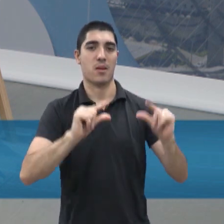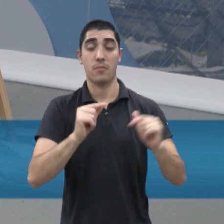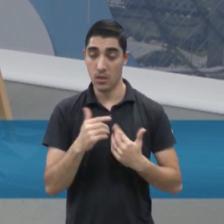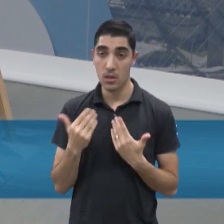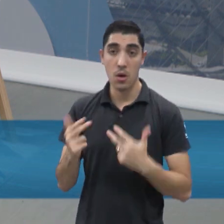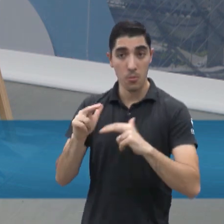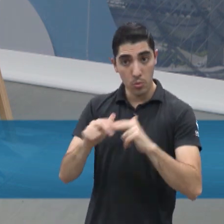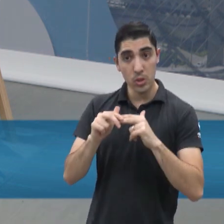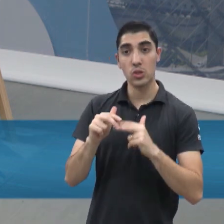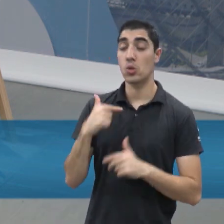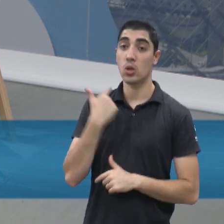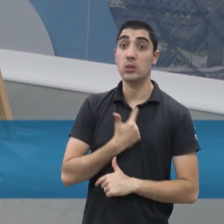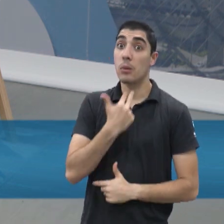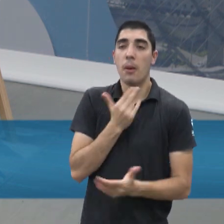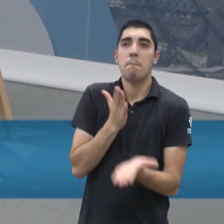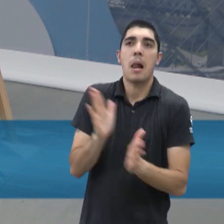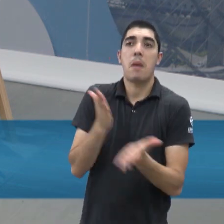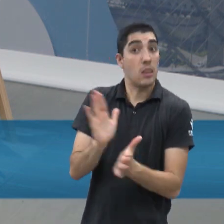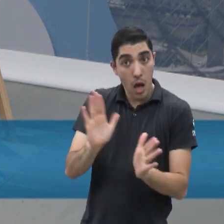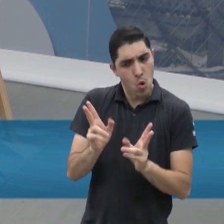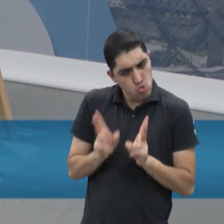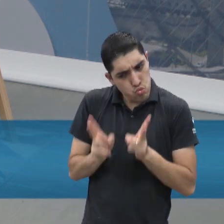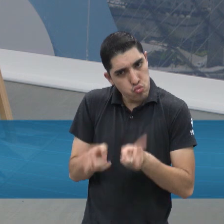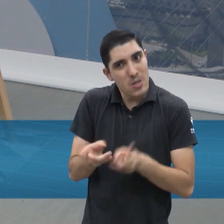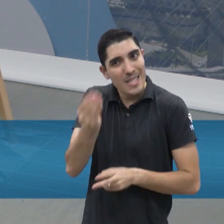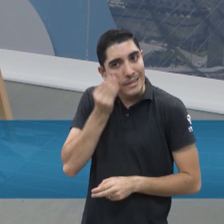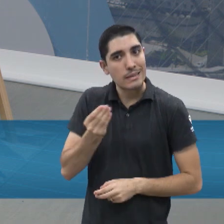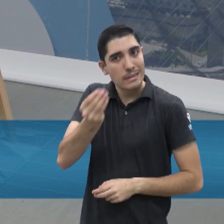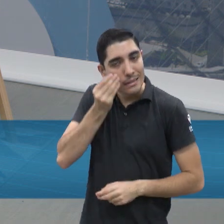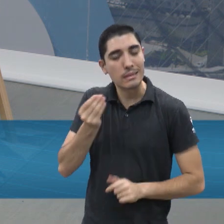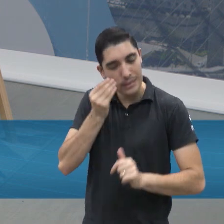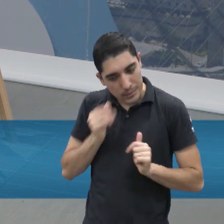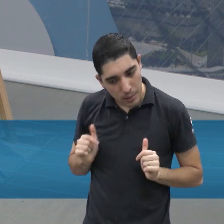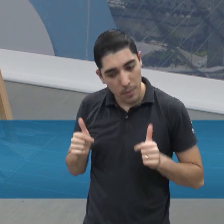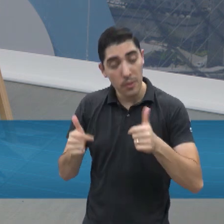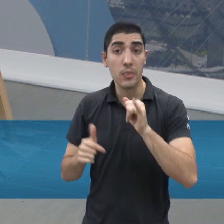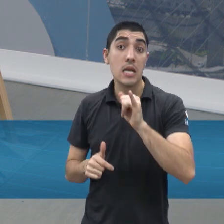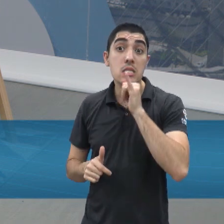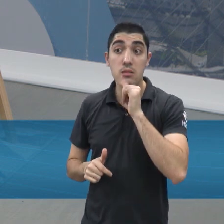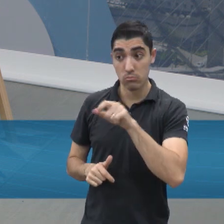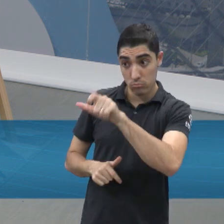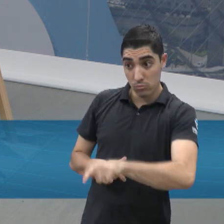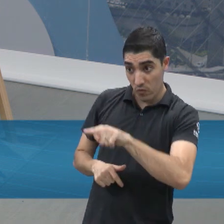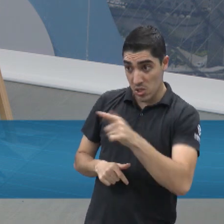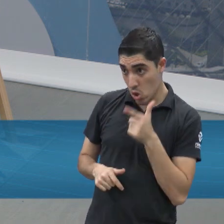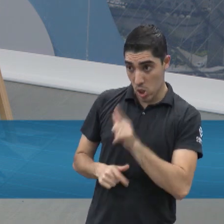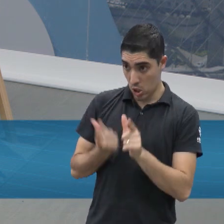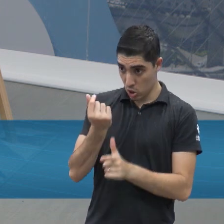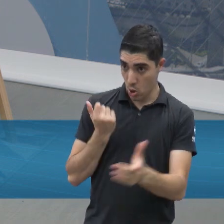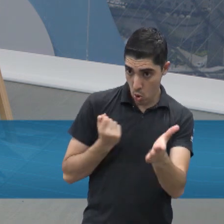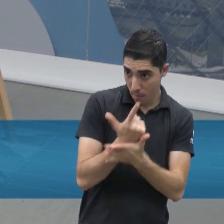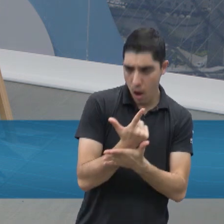não pode parar, tem que continuar, mas assim, para, obviamente, para quem tem condição de instalar um sistema desse, com